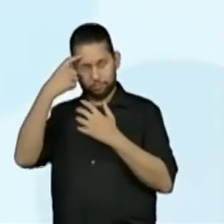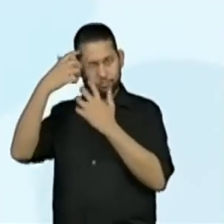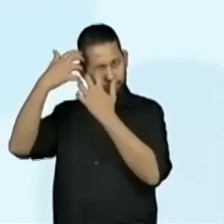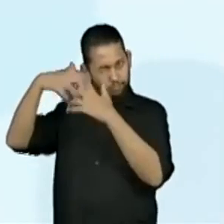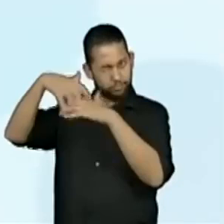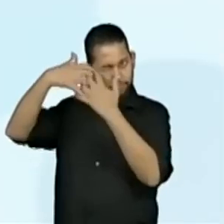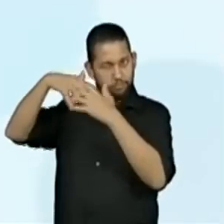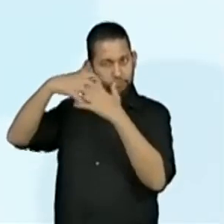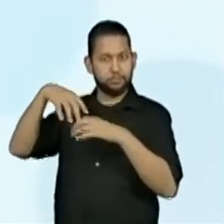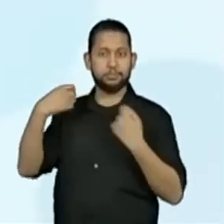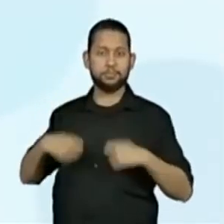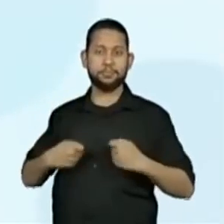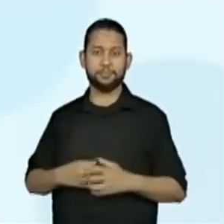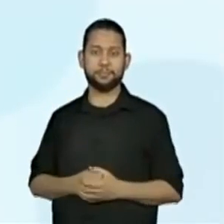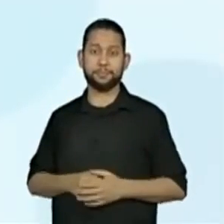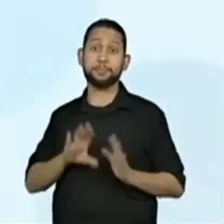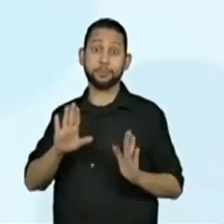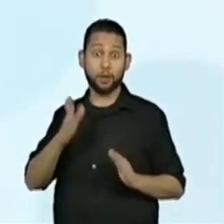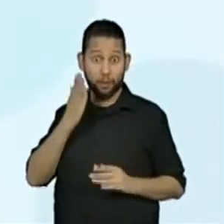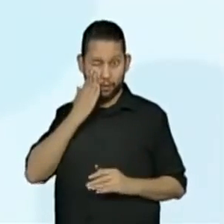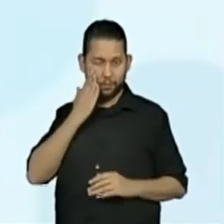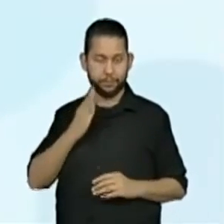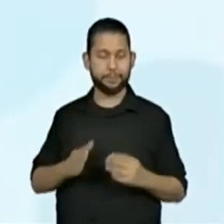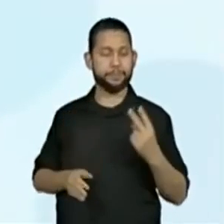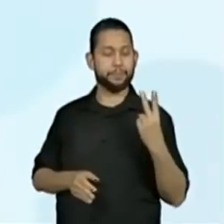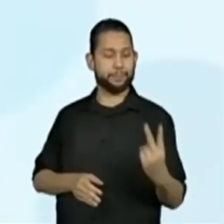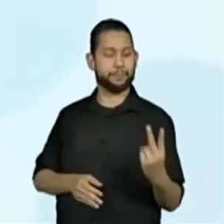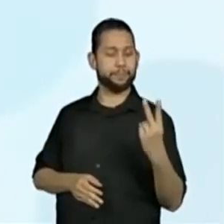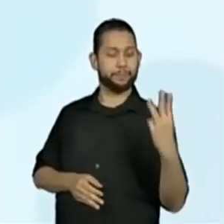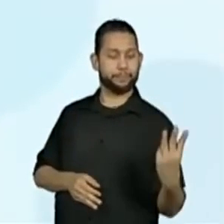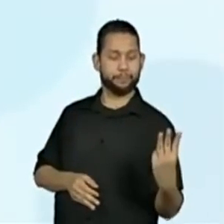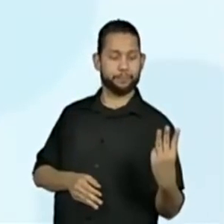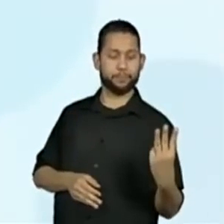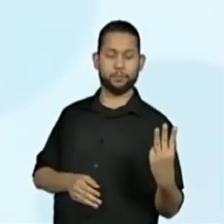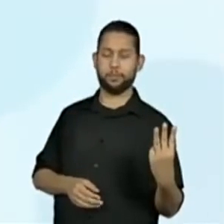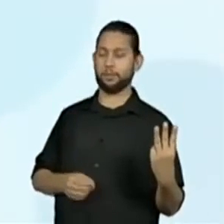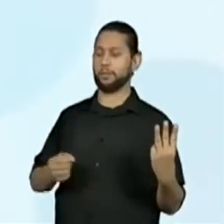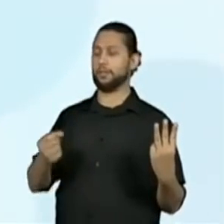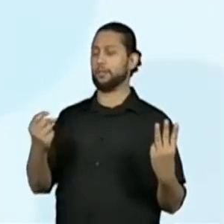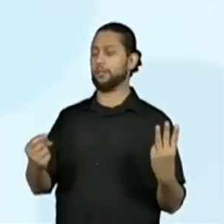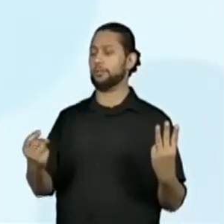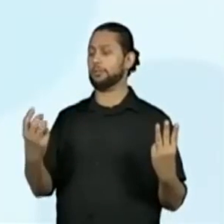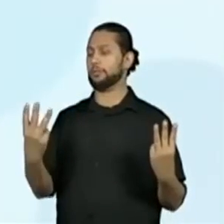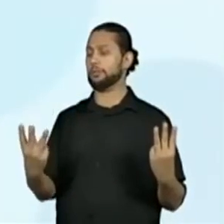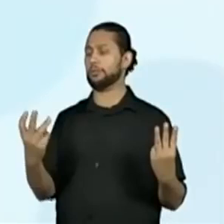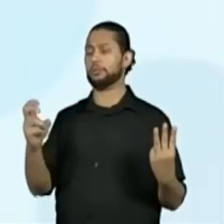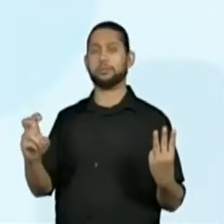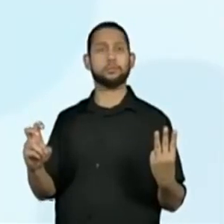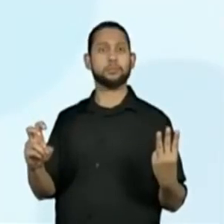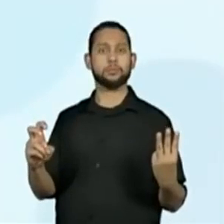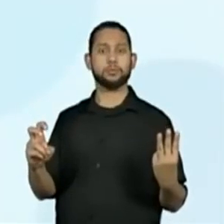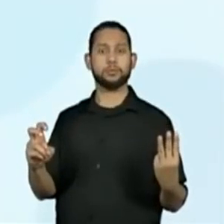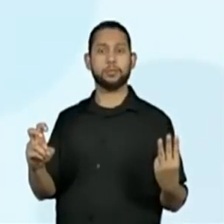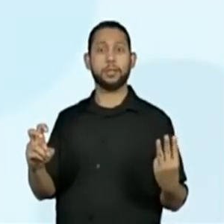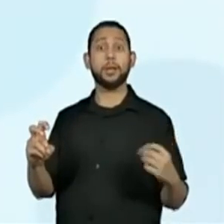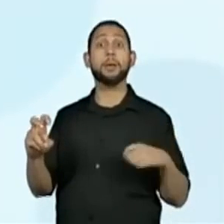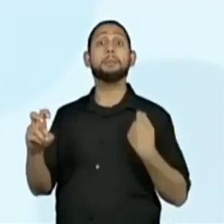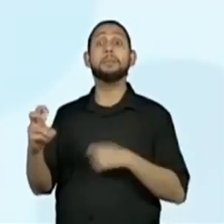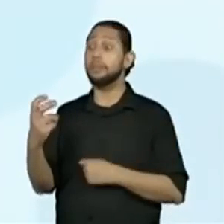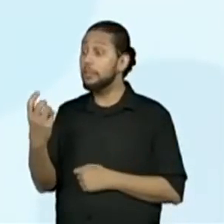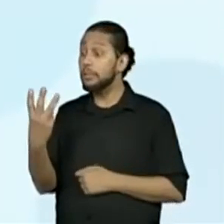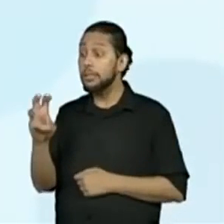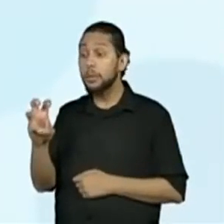que o 35 menos um valor desconhecido,